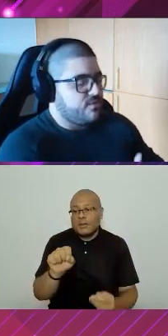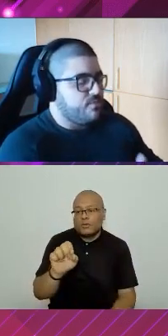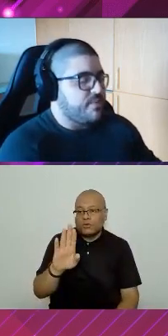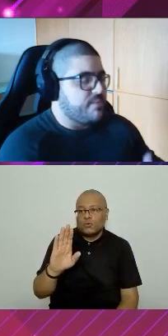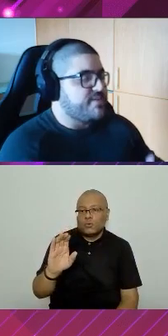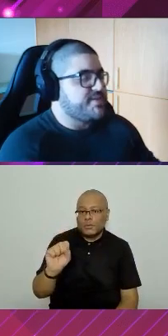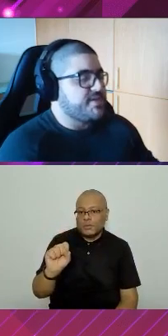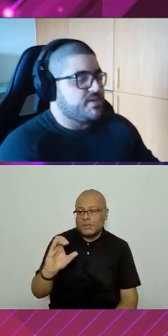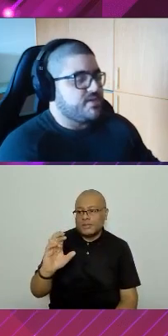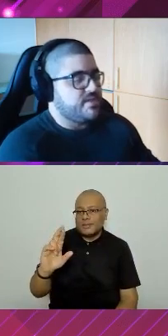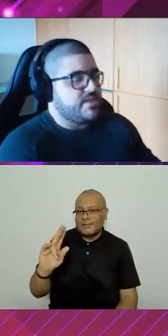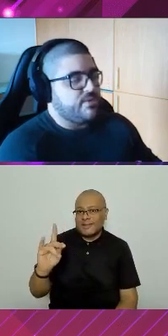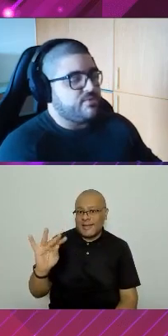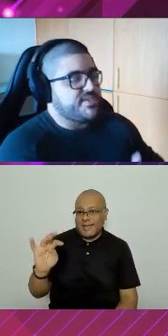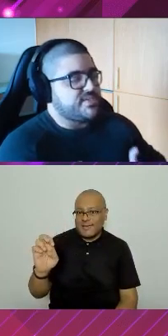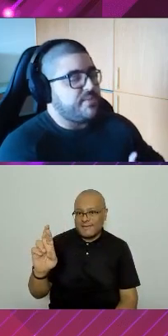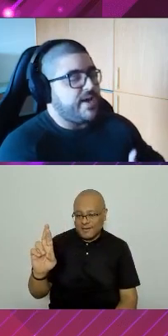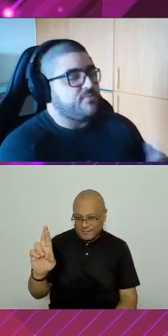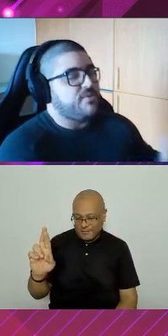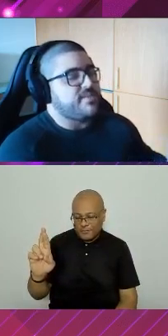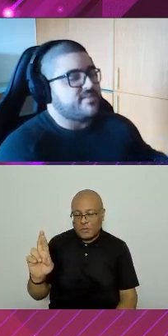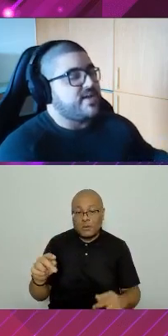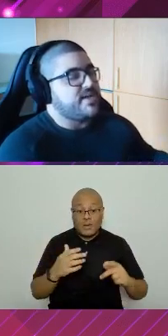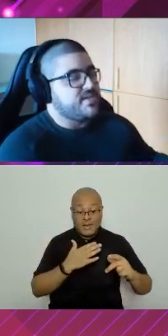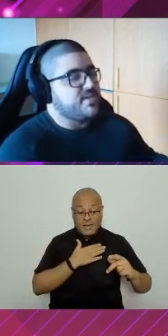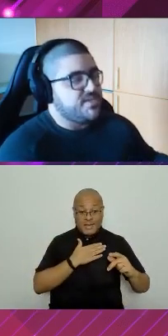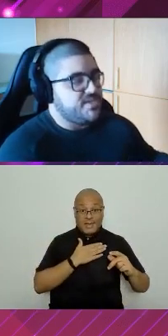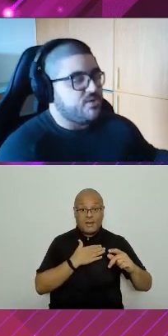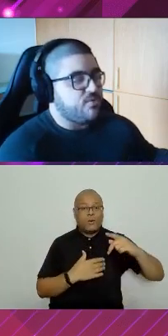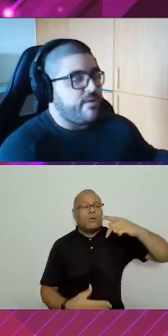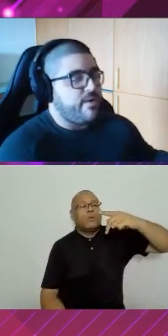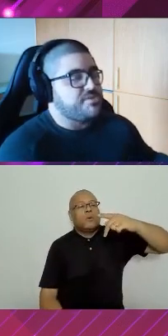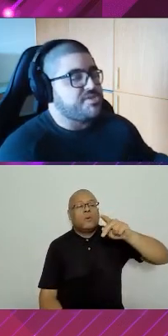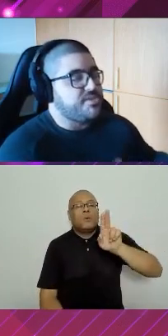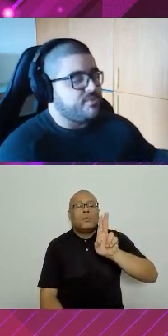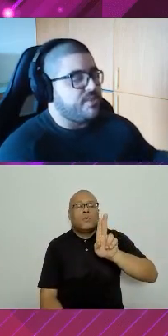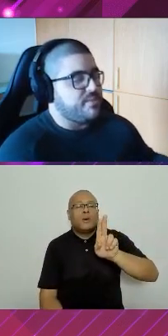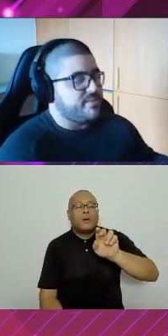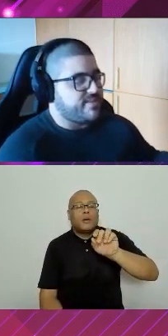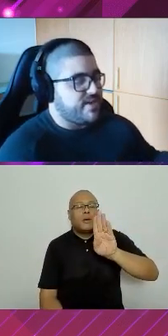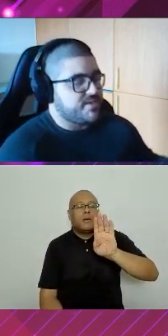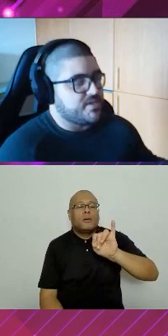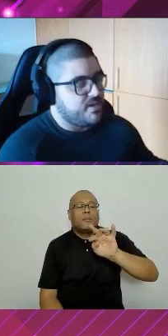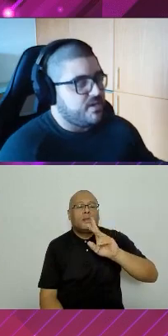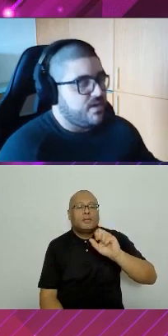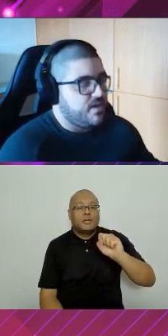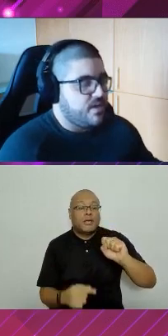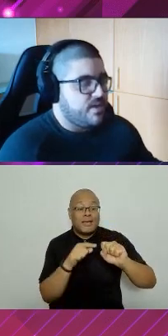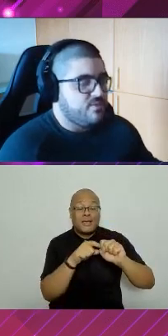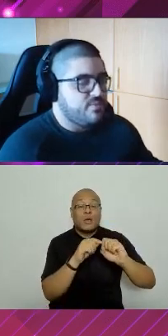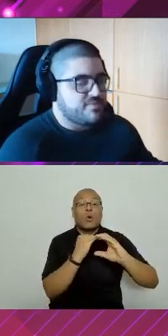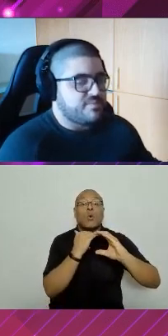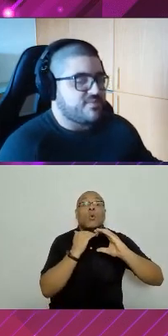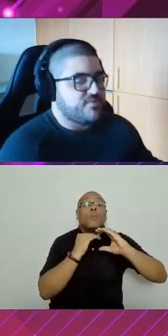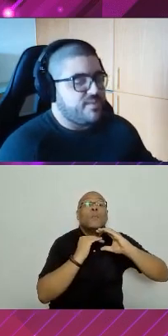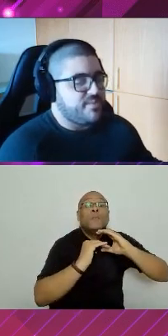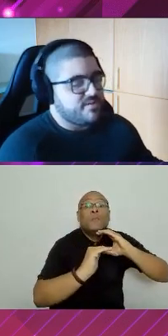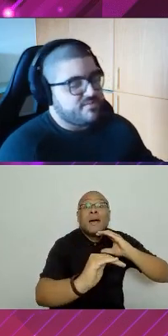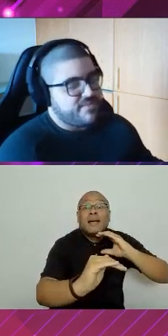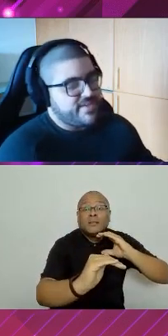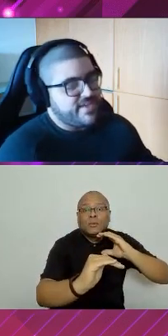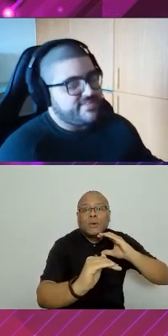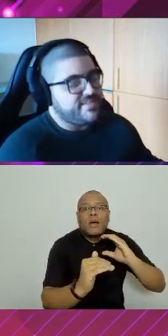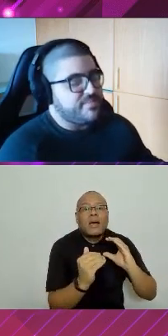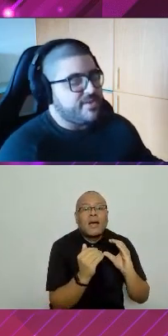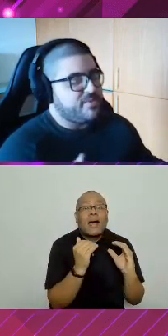Eu sou um publisher, então eu disparo uma mensagem e digo qual é o tipo da minha mensagem. E o meu subscriber